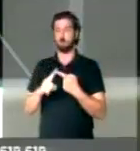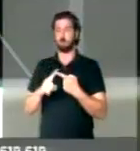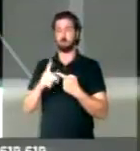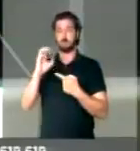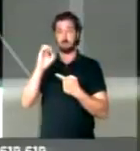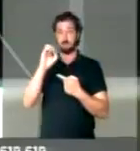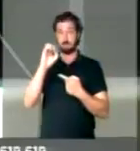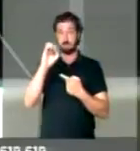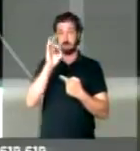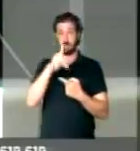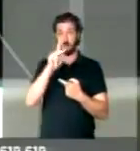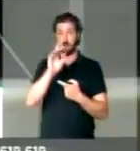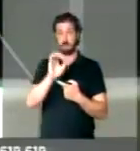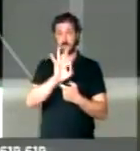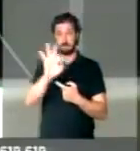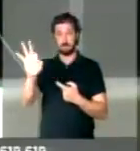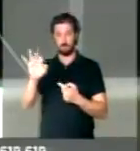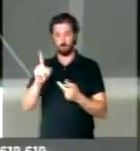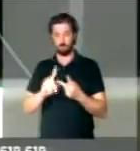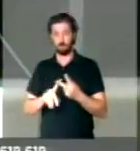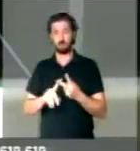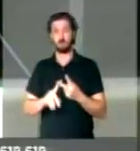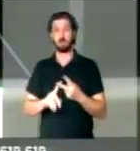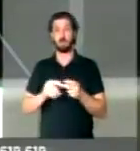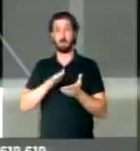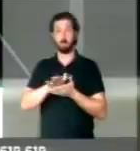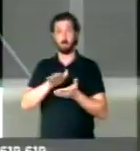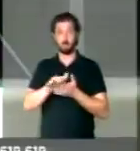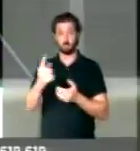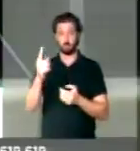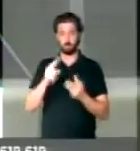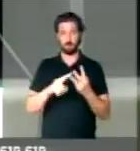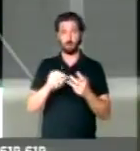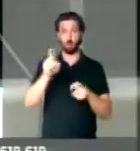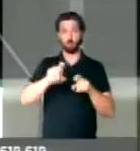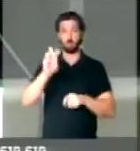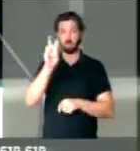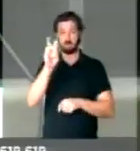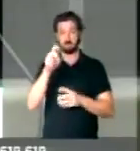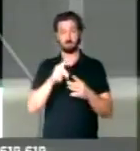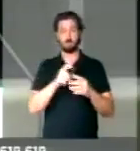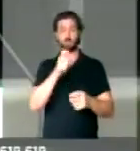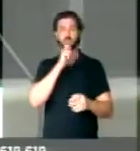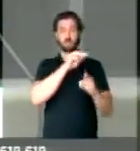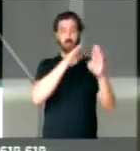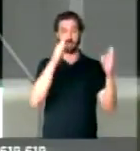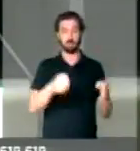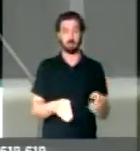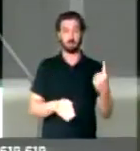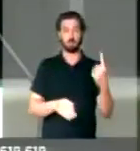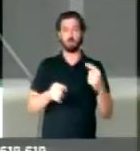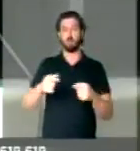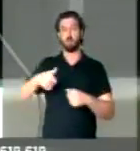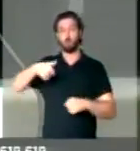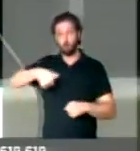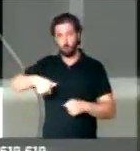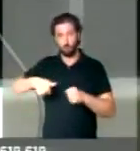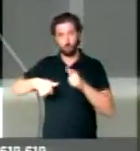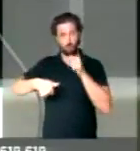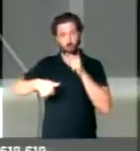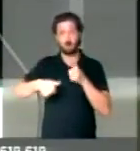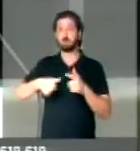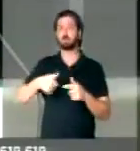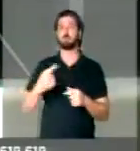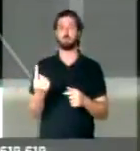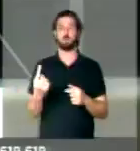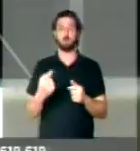zero quilômetro, uma impressora, cinco computadores, uma geladeira e um bebedouro. Nós